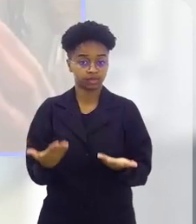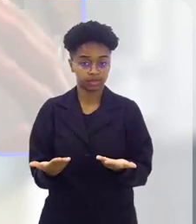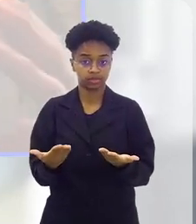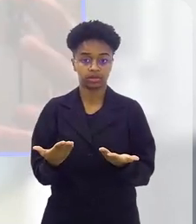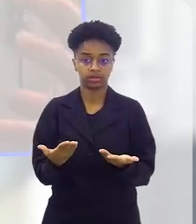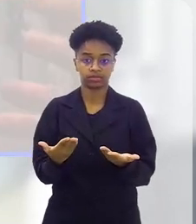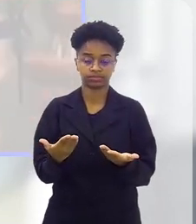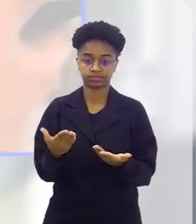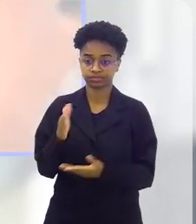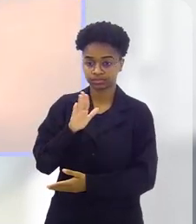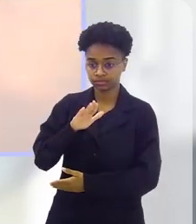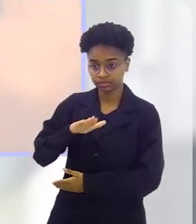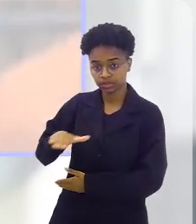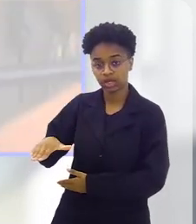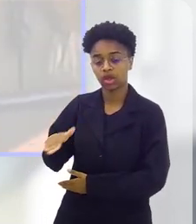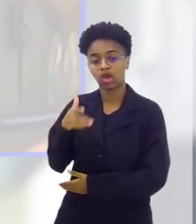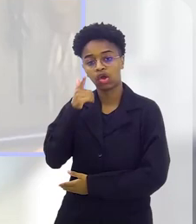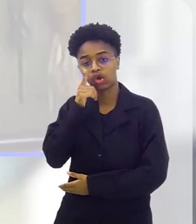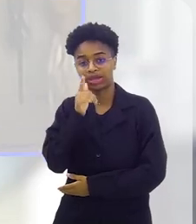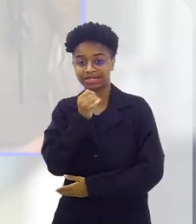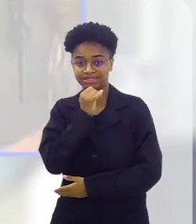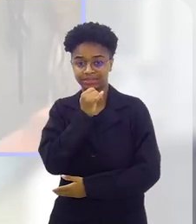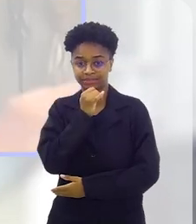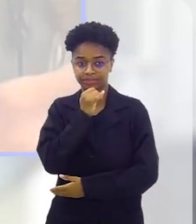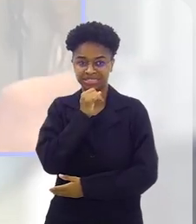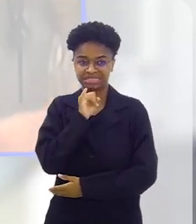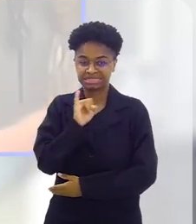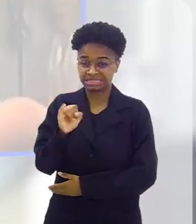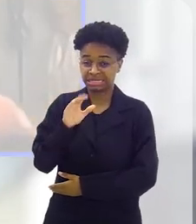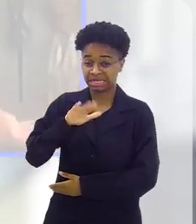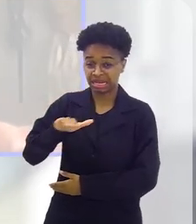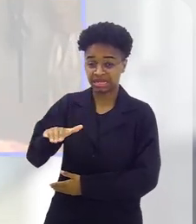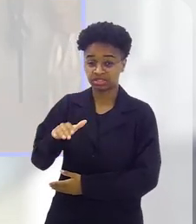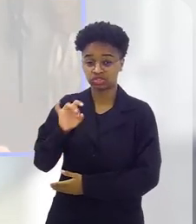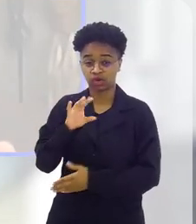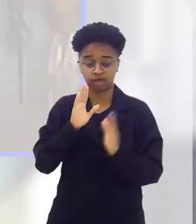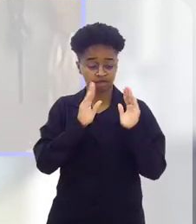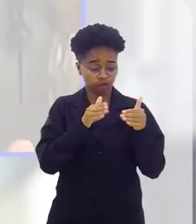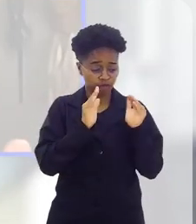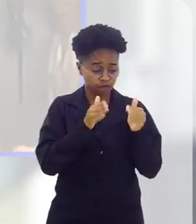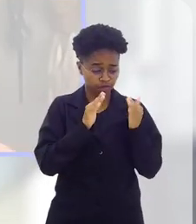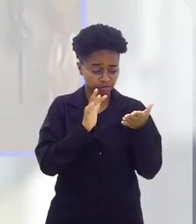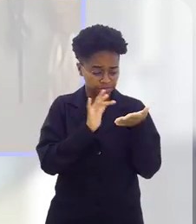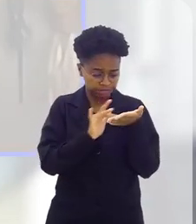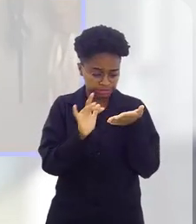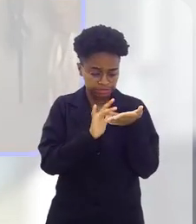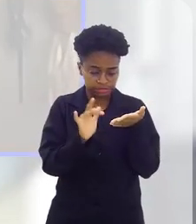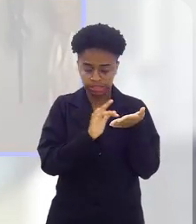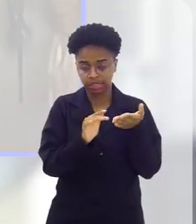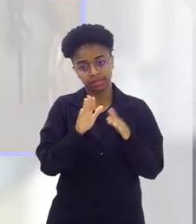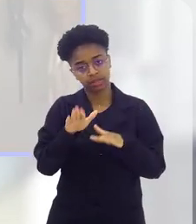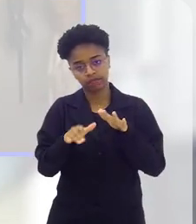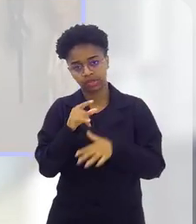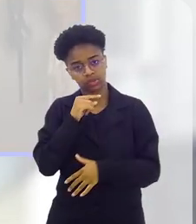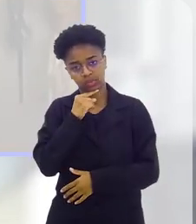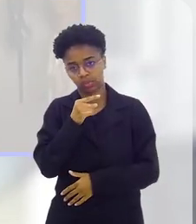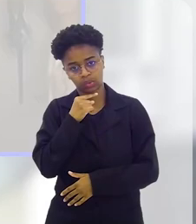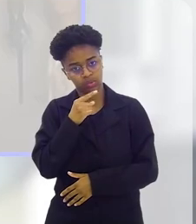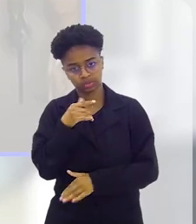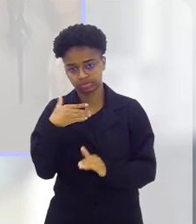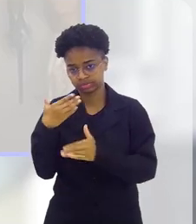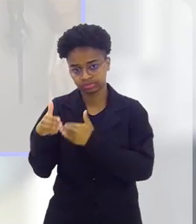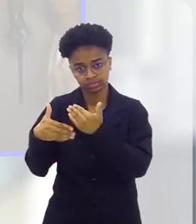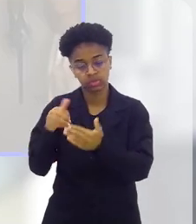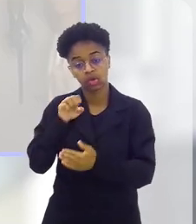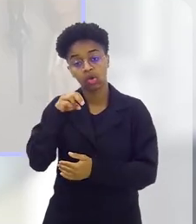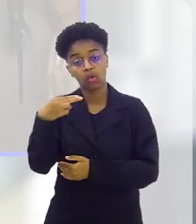Então, a criança vai alcançar. Agora, a criança que está muito na tela, ela pode não conseguir desenvolver